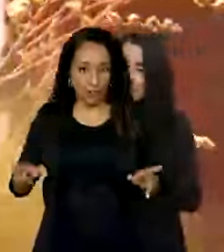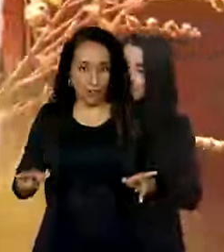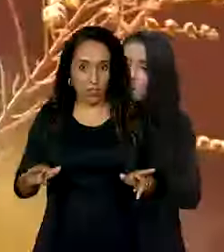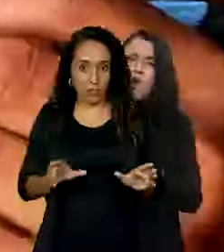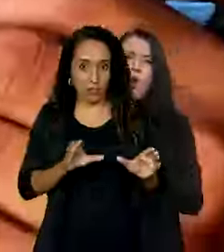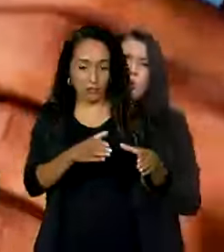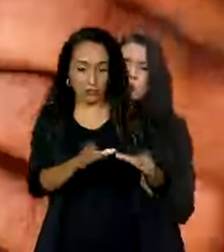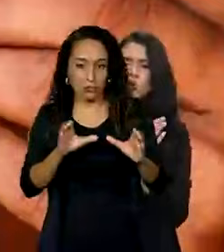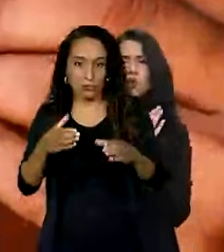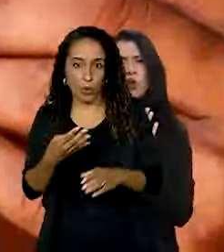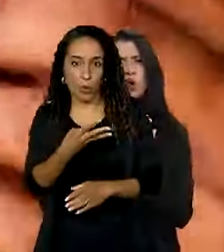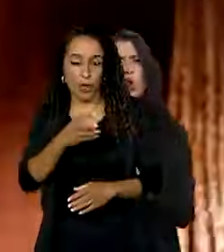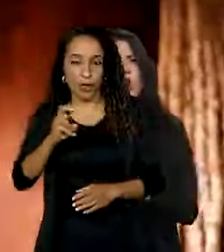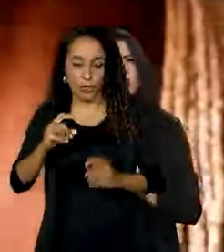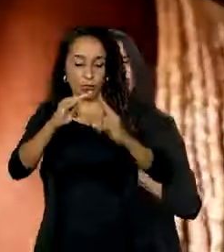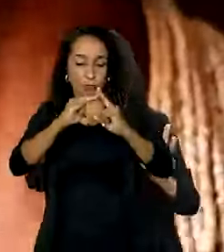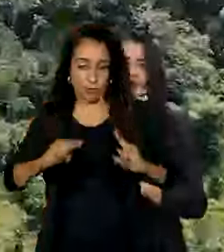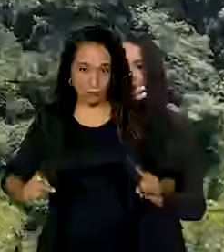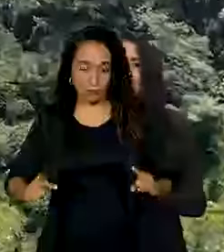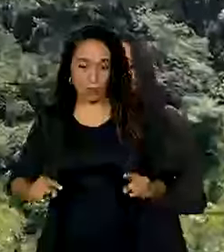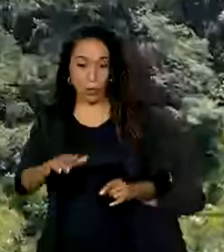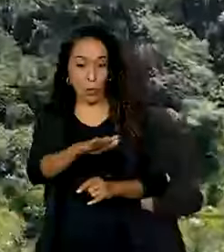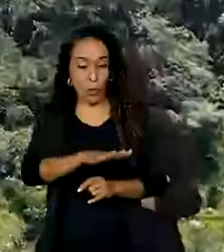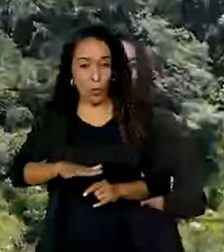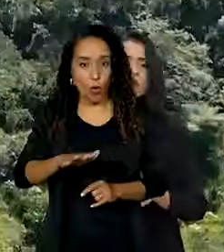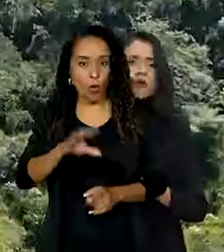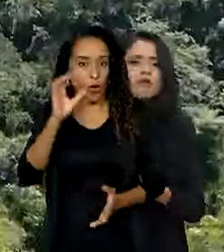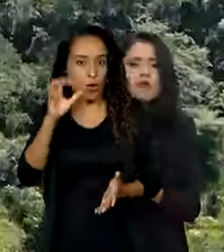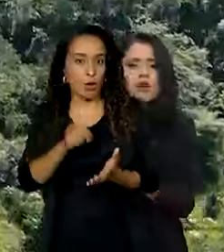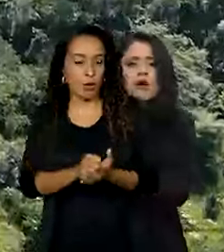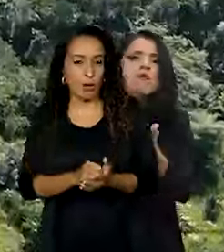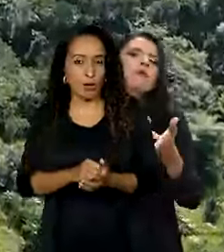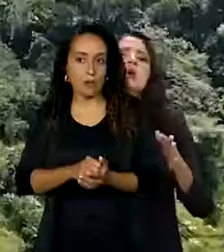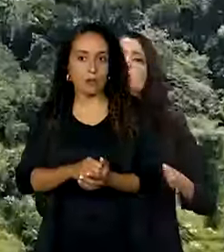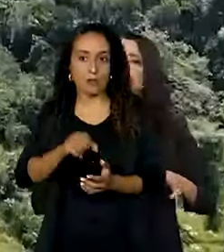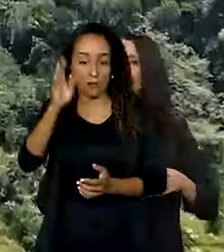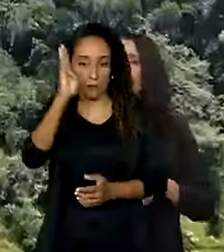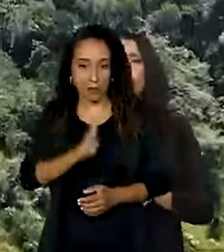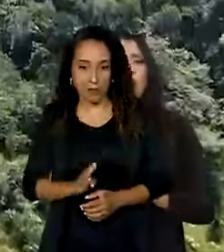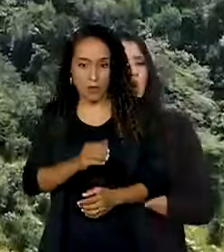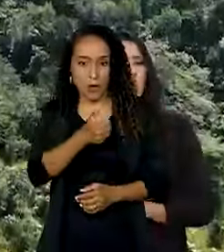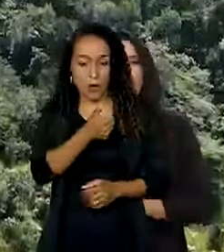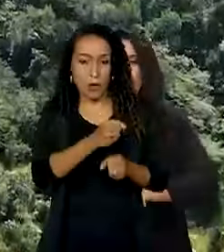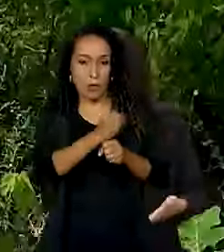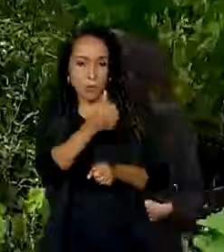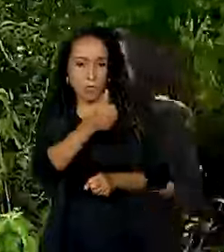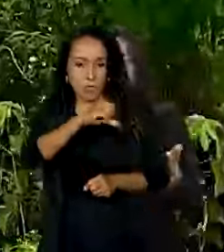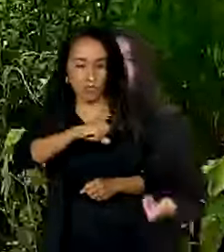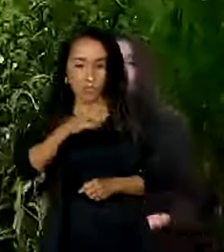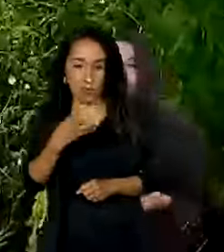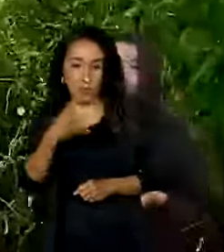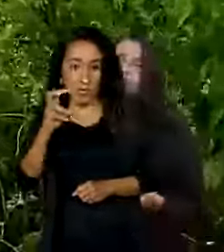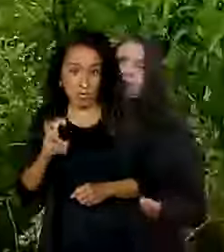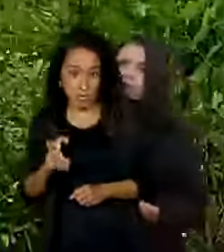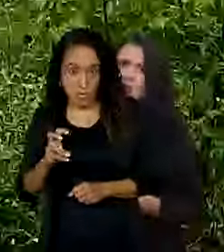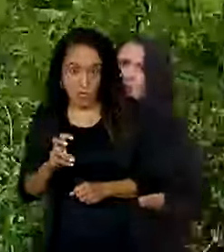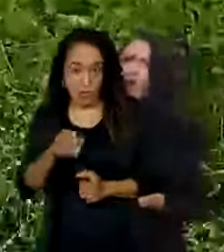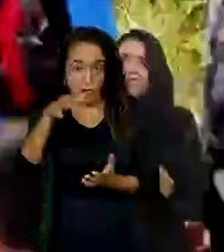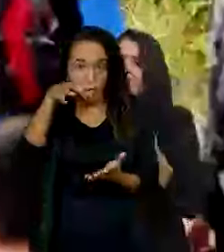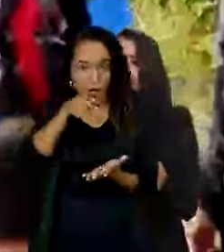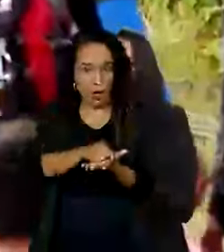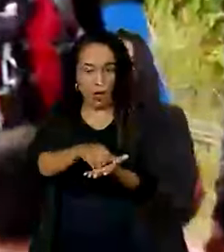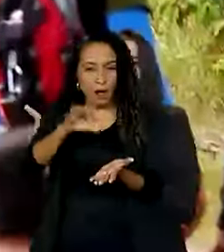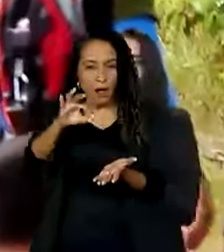42 aldeias. O território foi reconhecido pelo Estado brasileiro em 1945 e homologado em